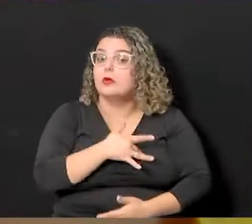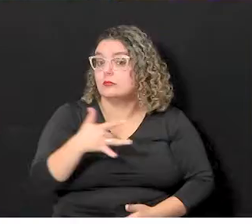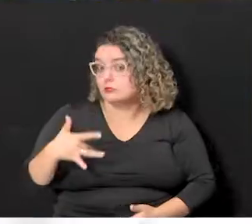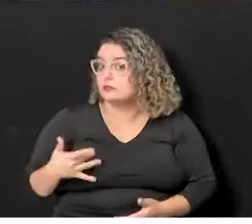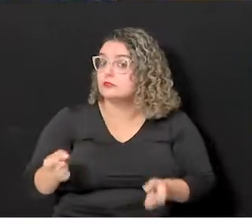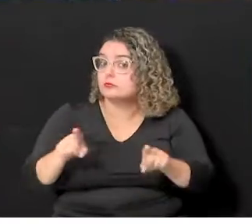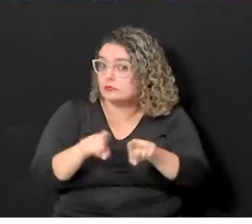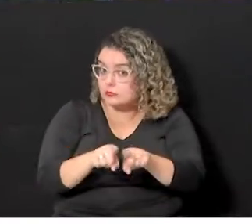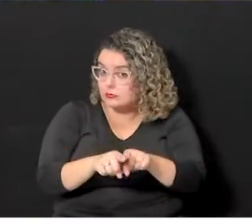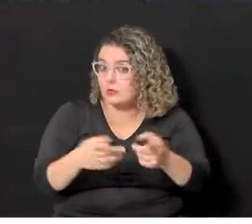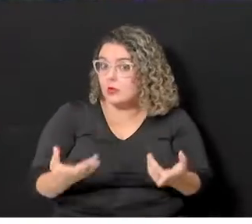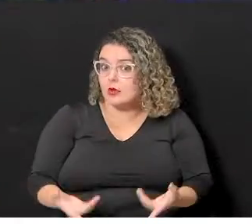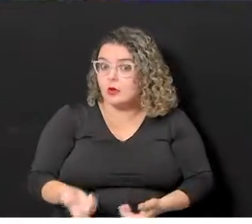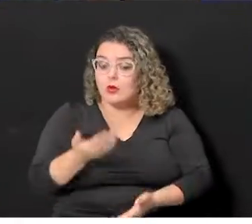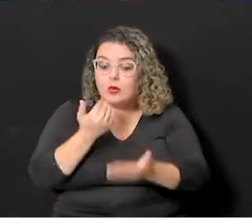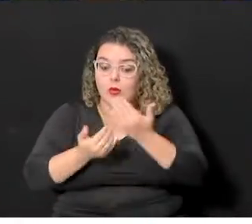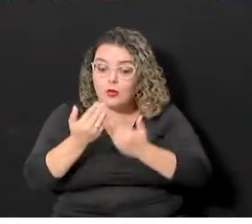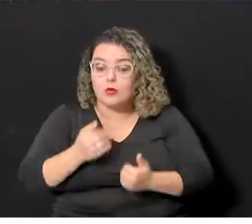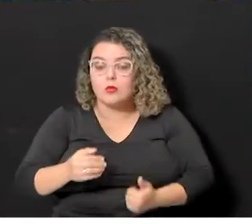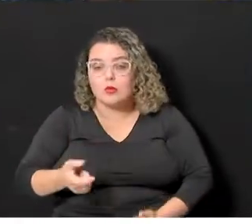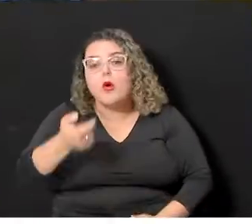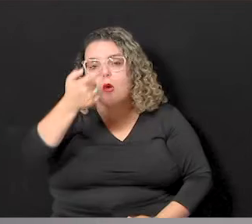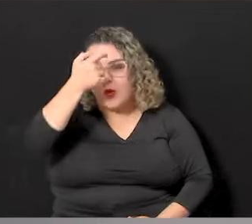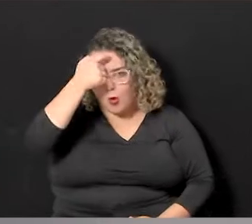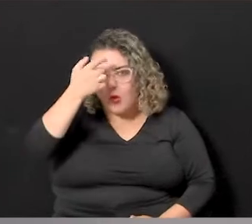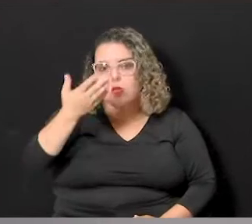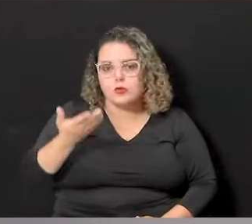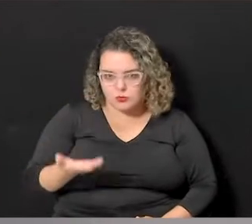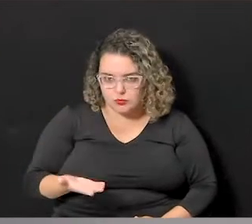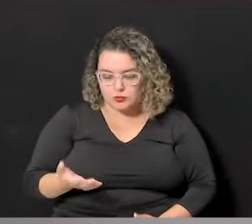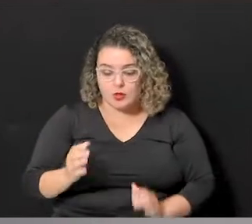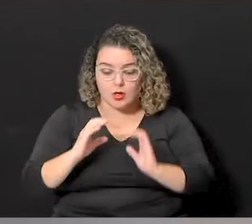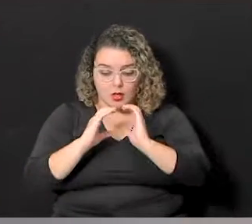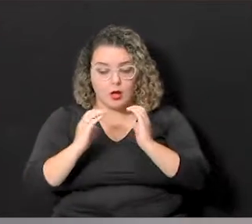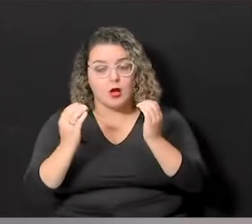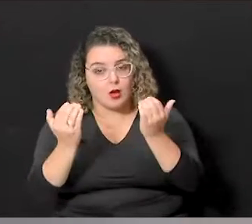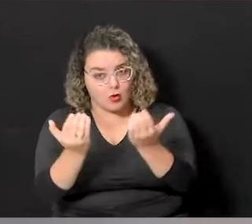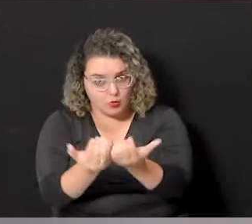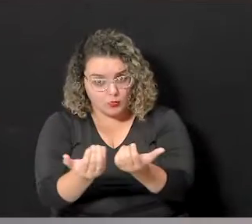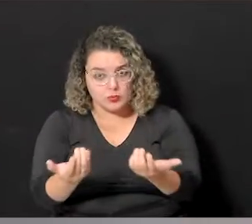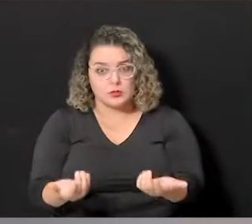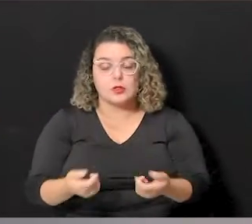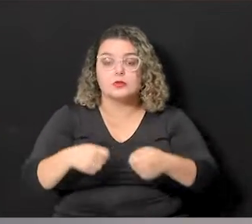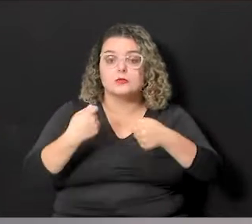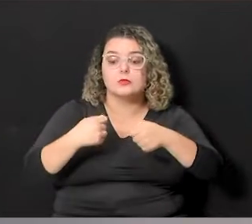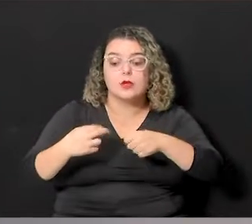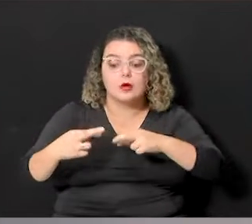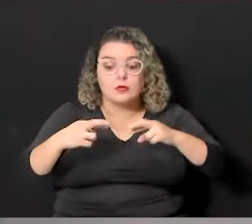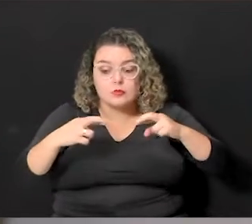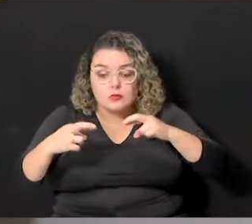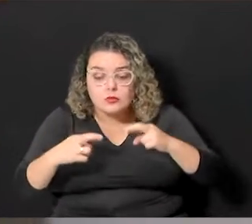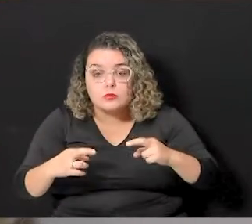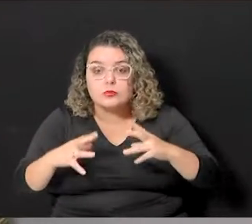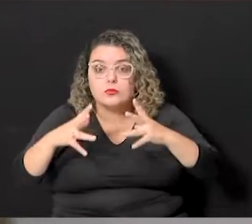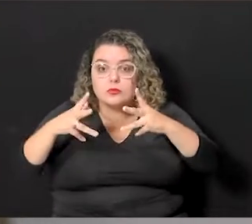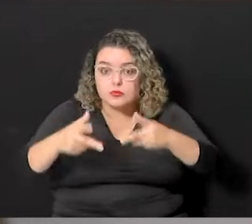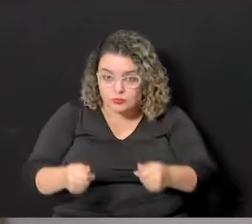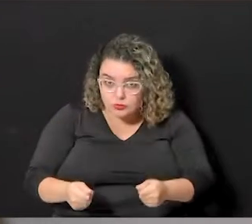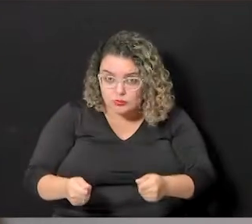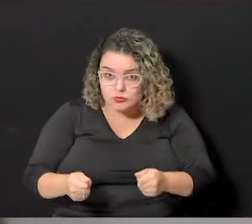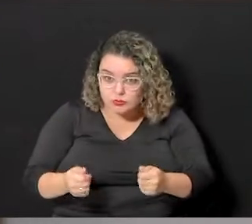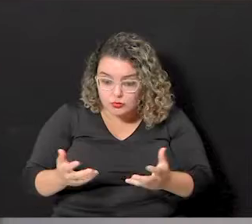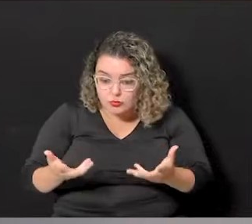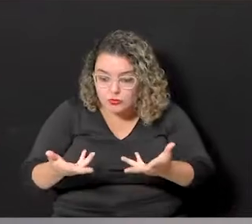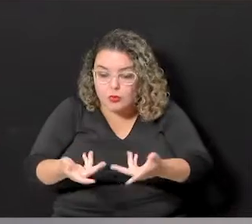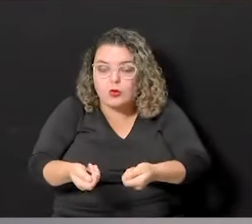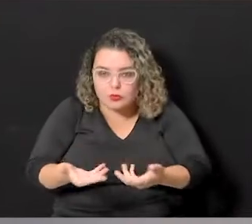alimentação saudável e consumo consciente. A comunidade precisa ser consultada de maneira